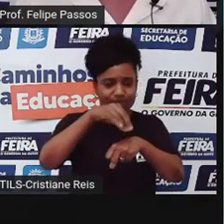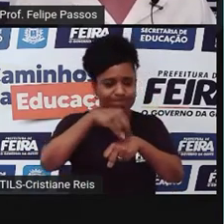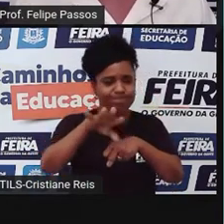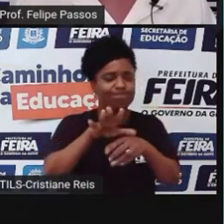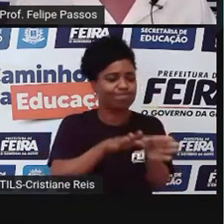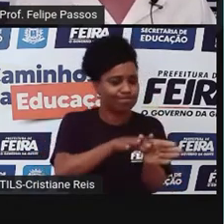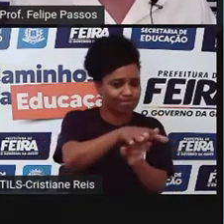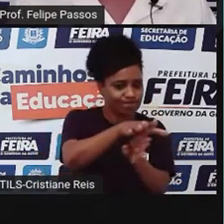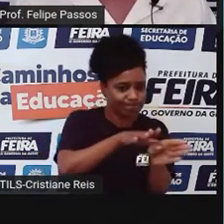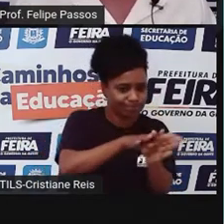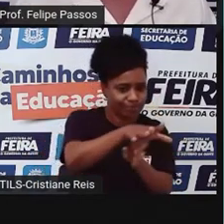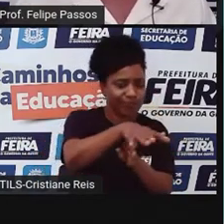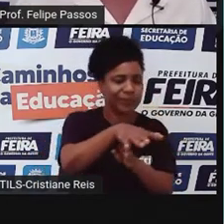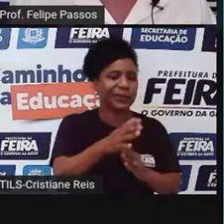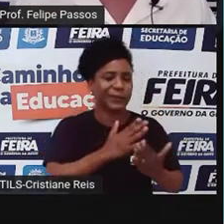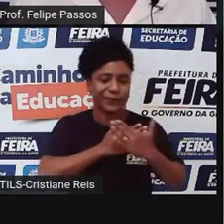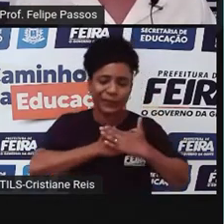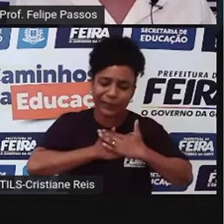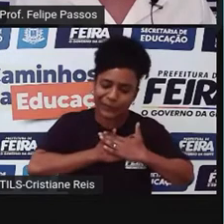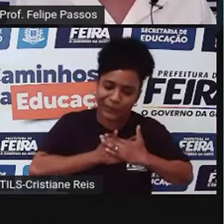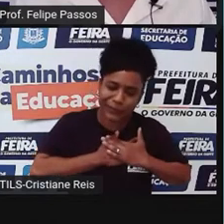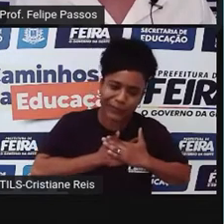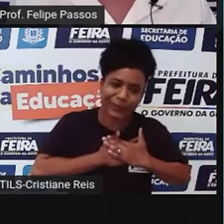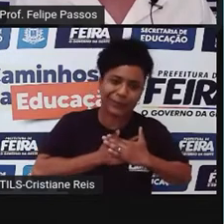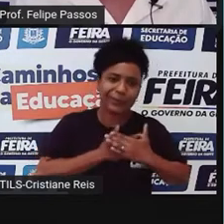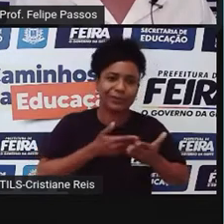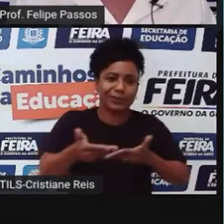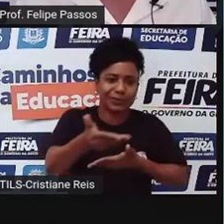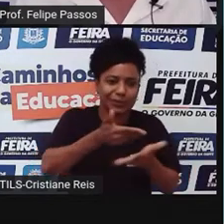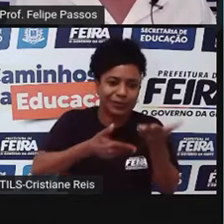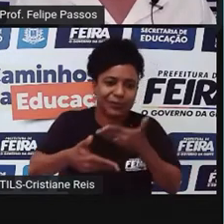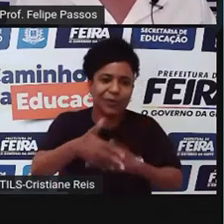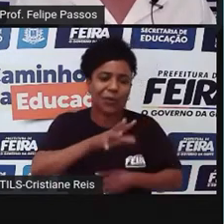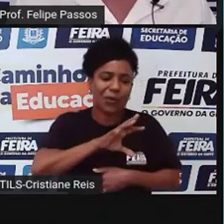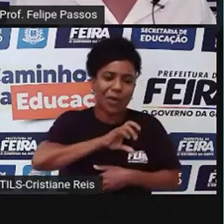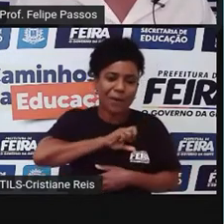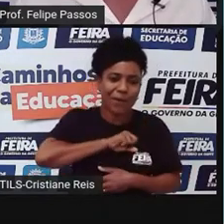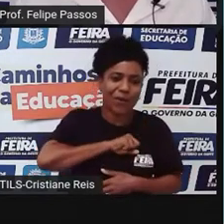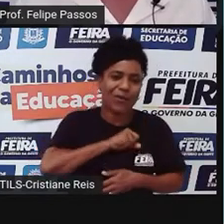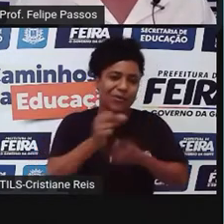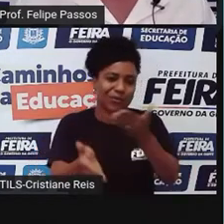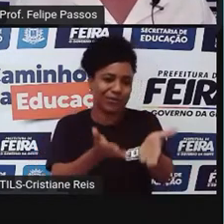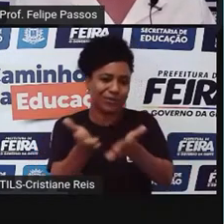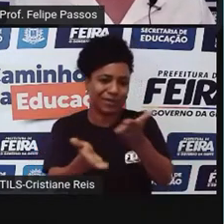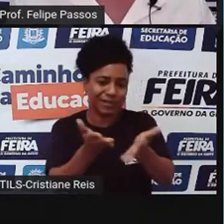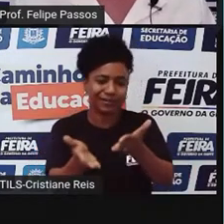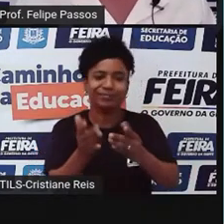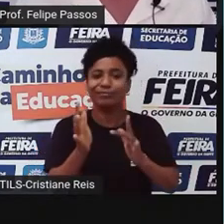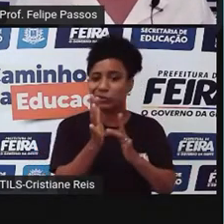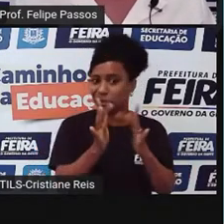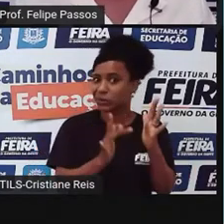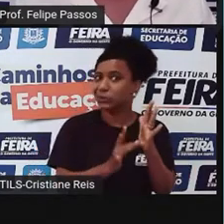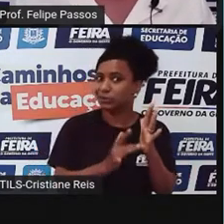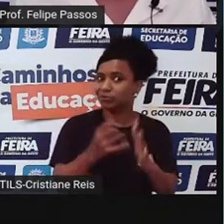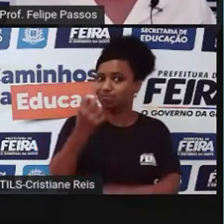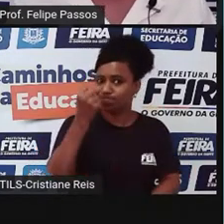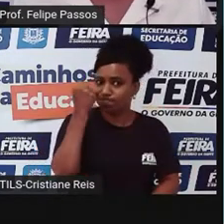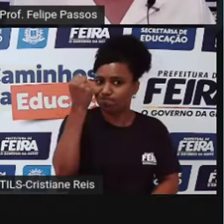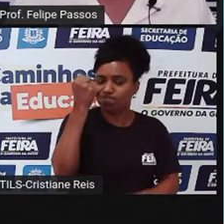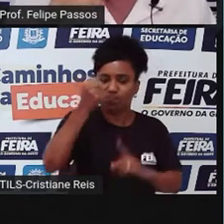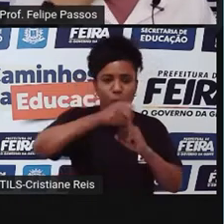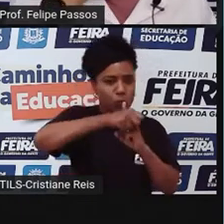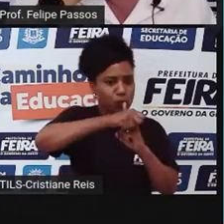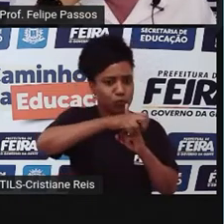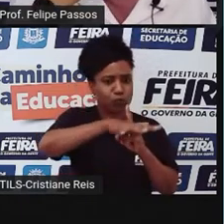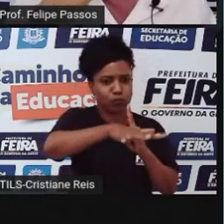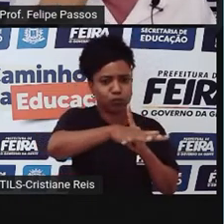caridade, ensinando as pessoas sobre o amor ao próximo. Então é uma pessoa, talvez a figura mais influente da história